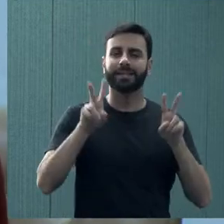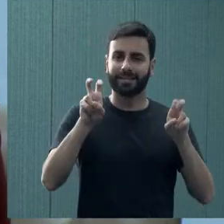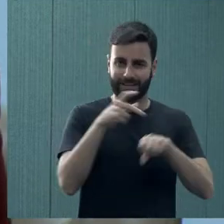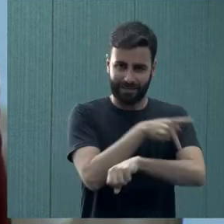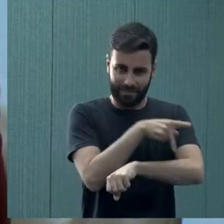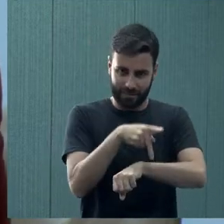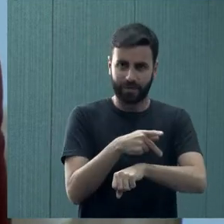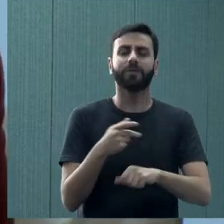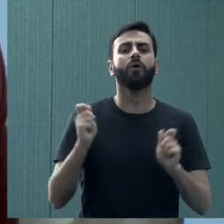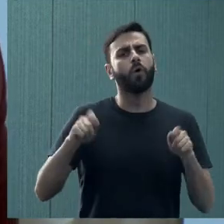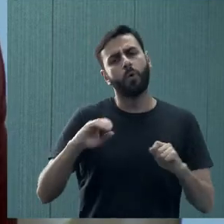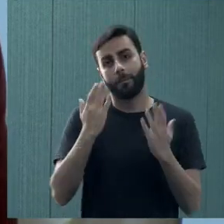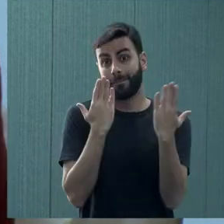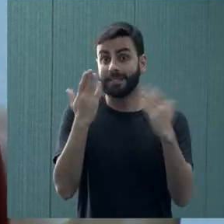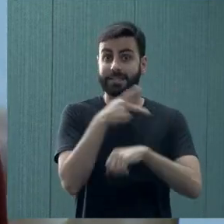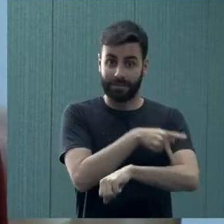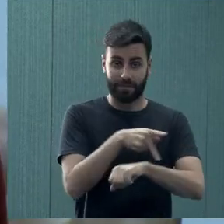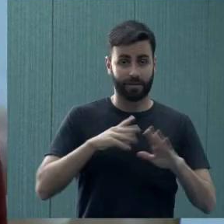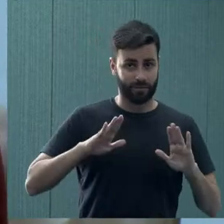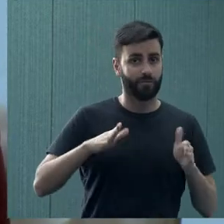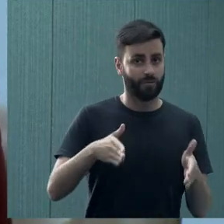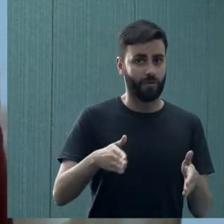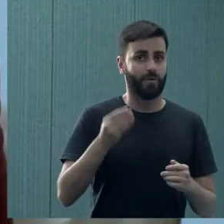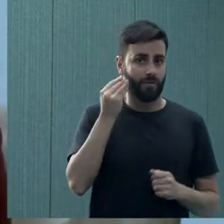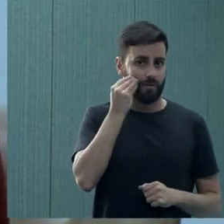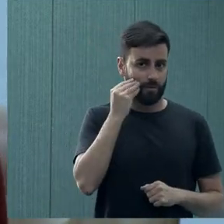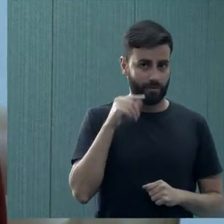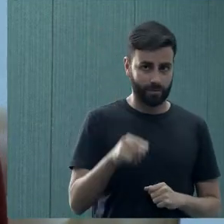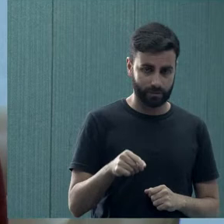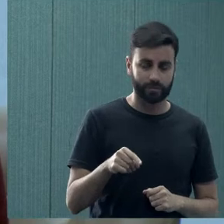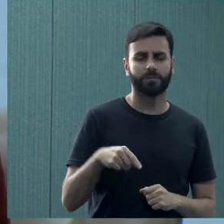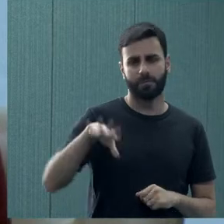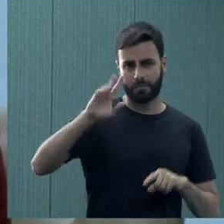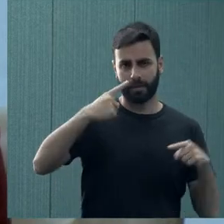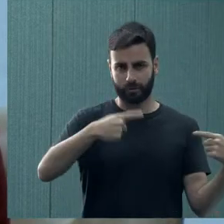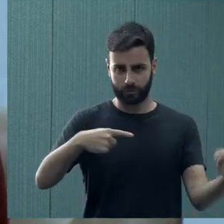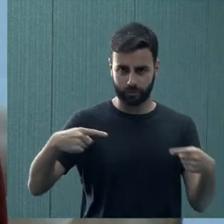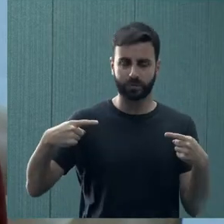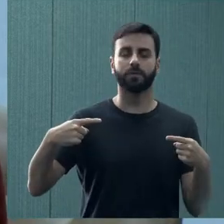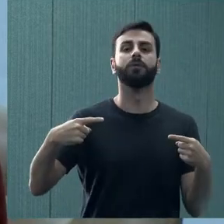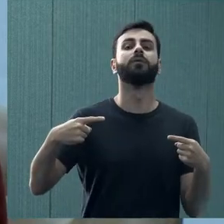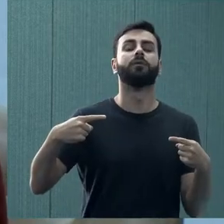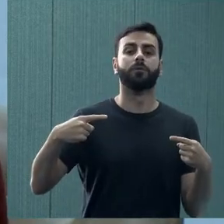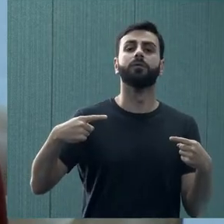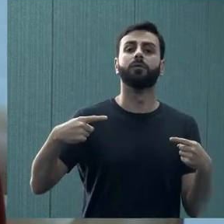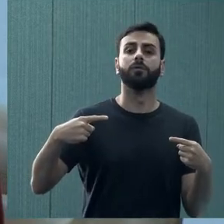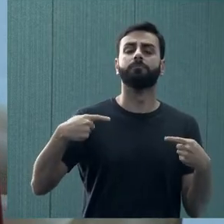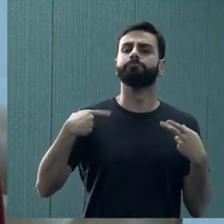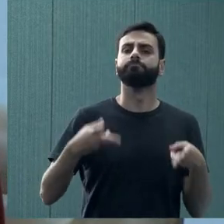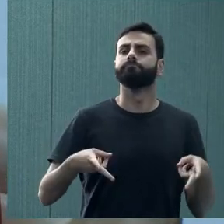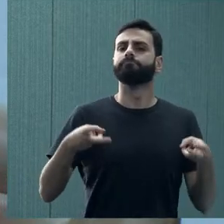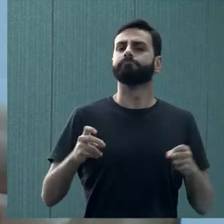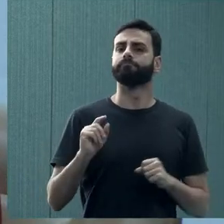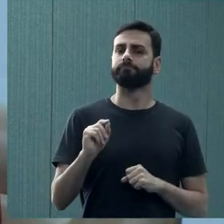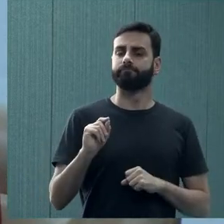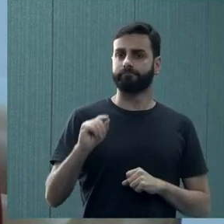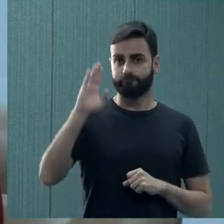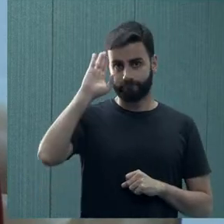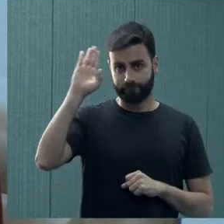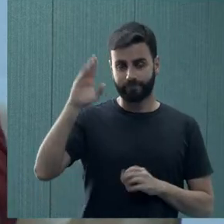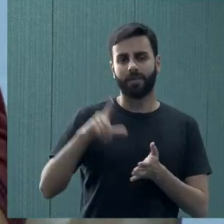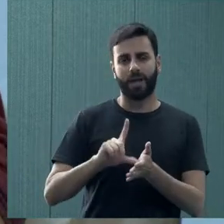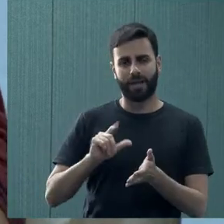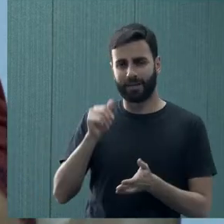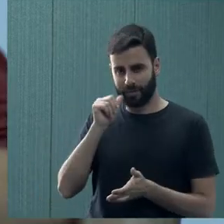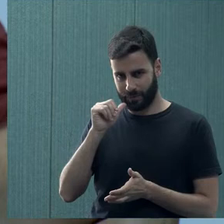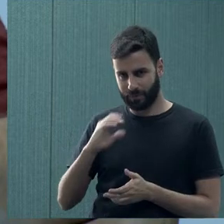pedagógico, ou psicopedagógico, o que a gente vem debatendo, o que a gente vai trabalhar, a Cris